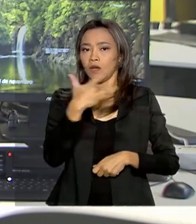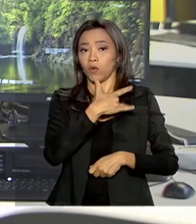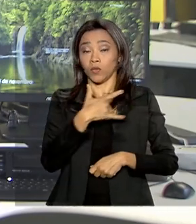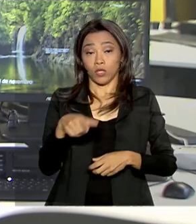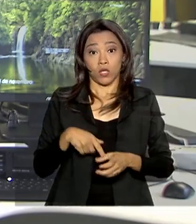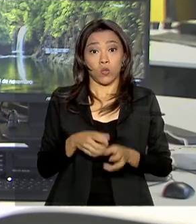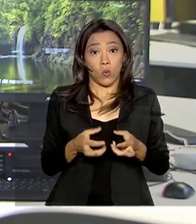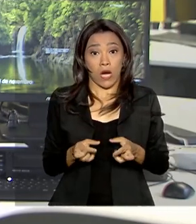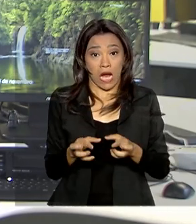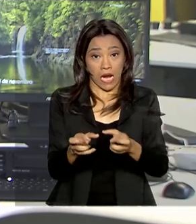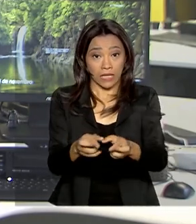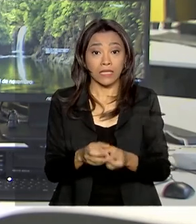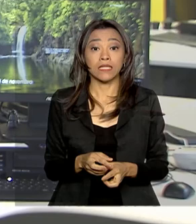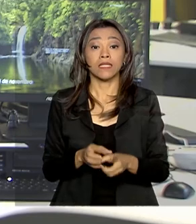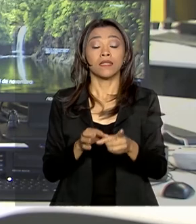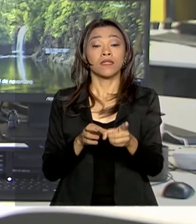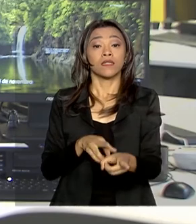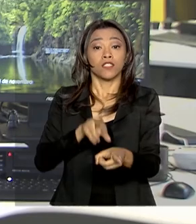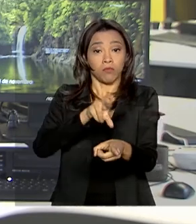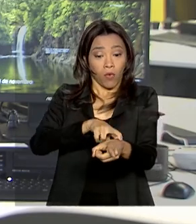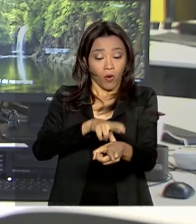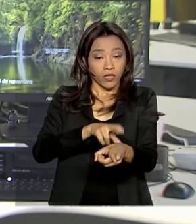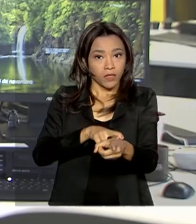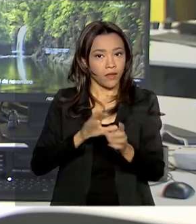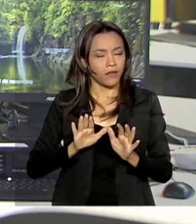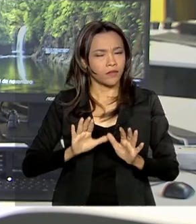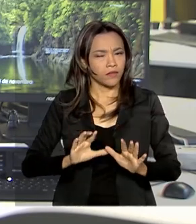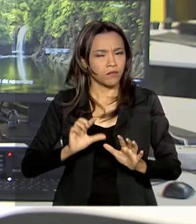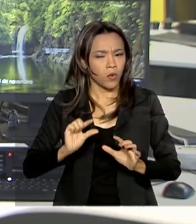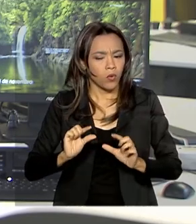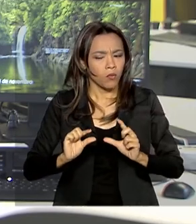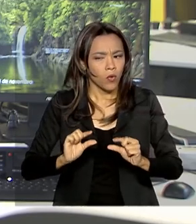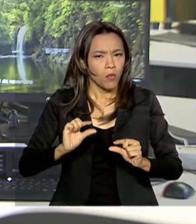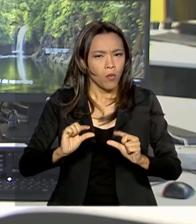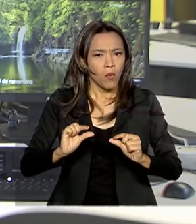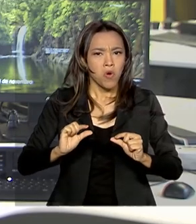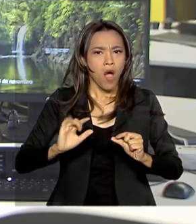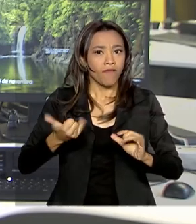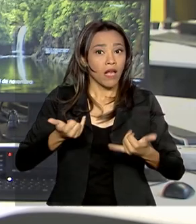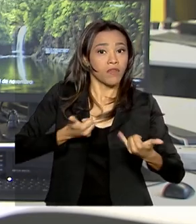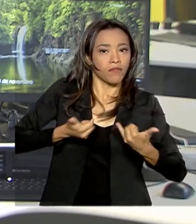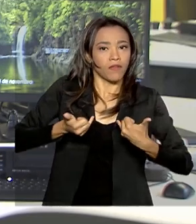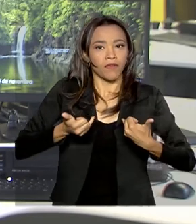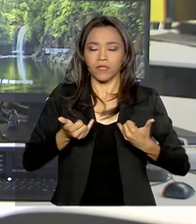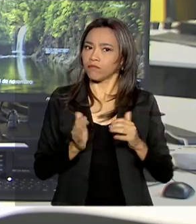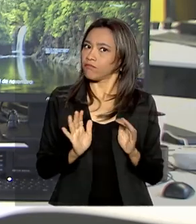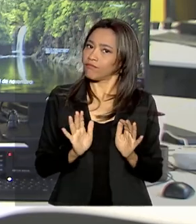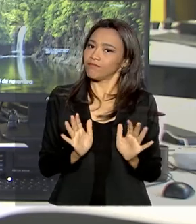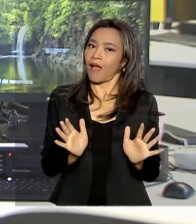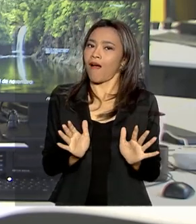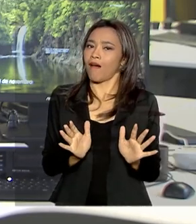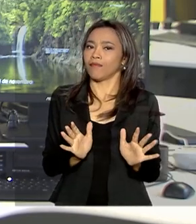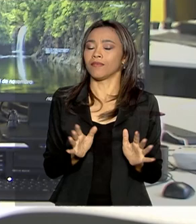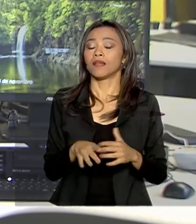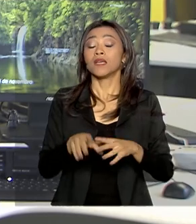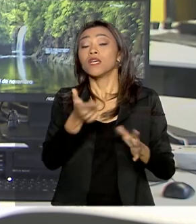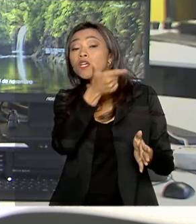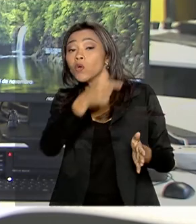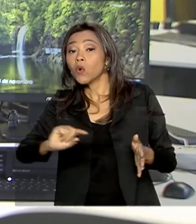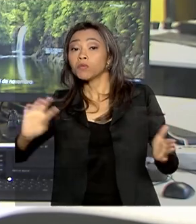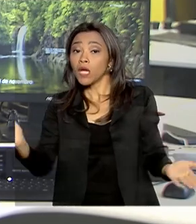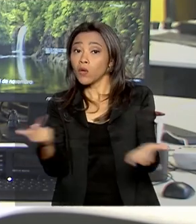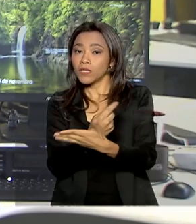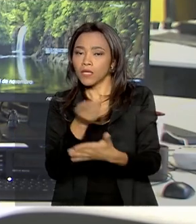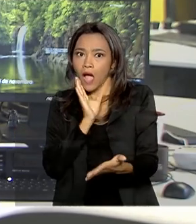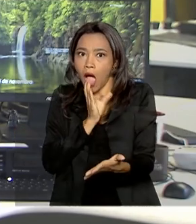de próstata, na maioria dos casos, cresce de forma lenta e não chega a dar sinais durante a vida e nem ameaçar a saúde. Em outros casos, pode